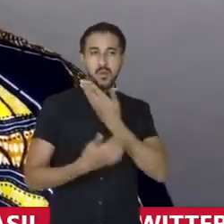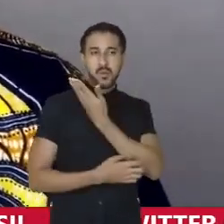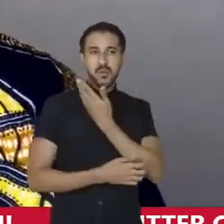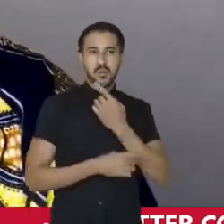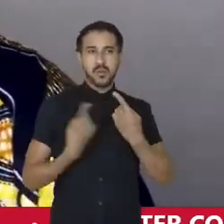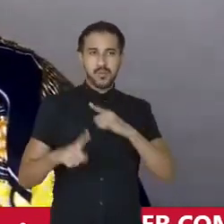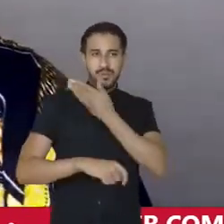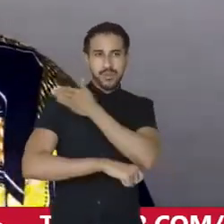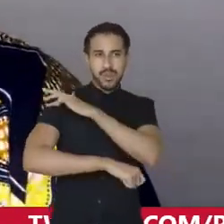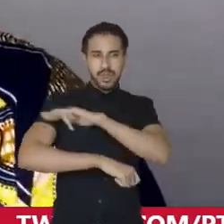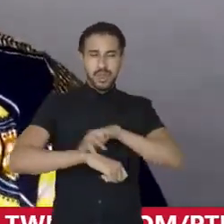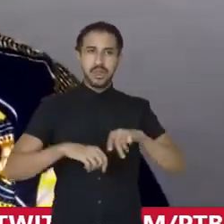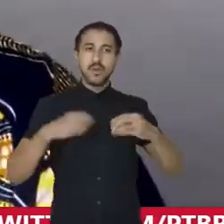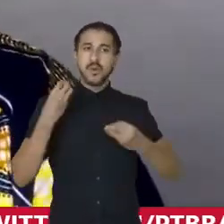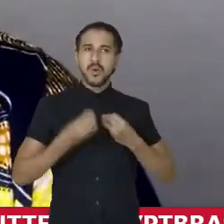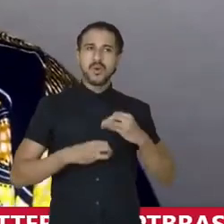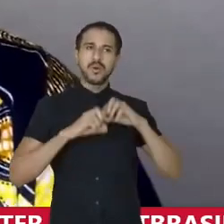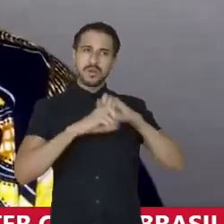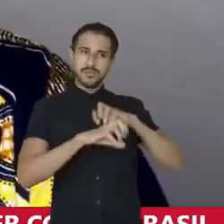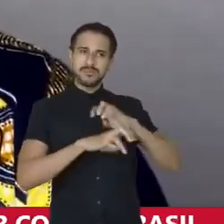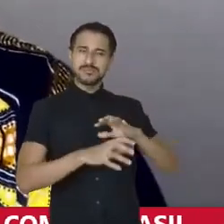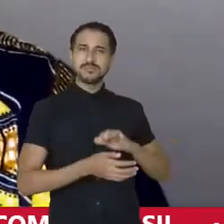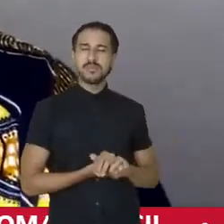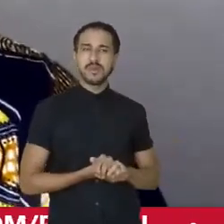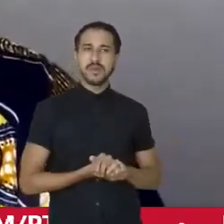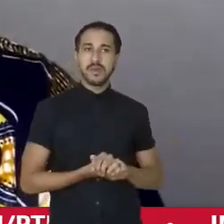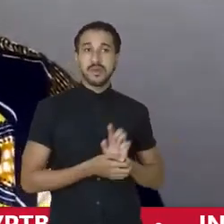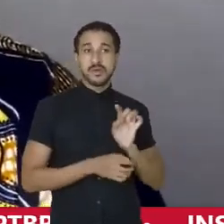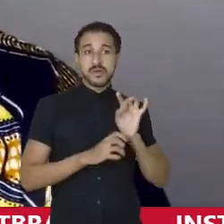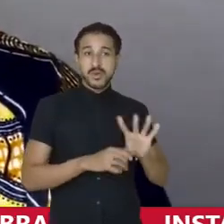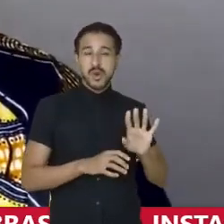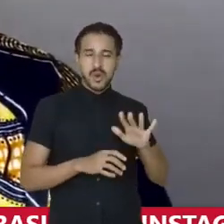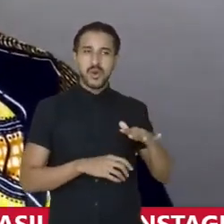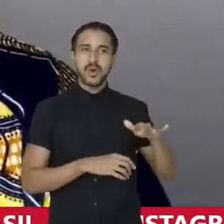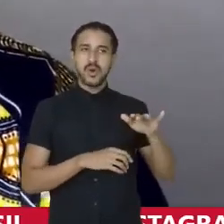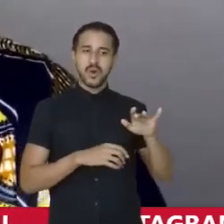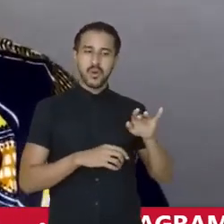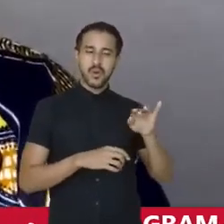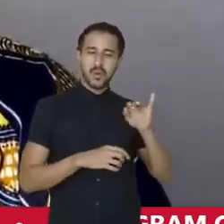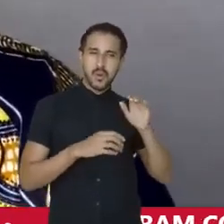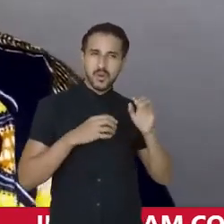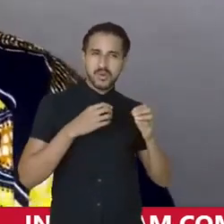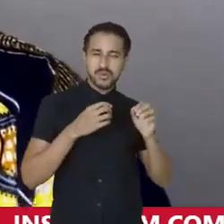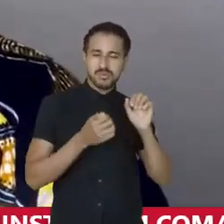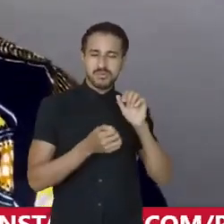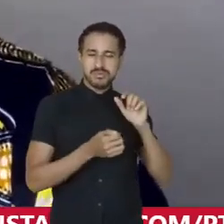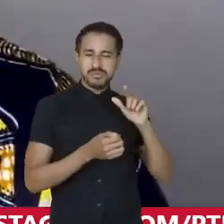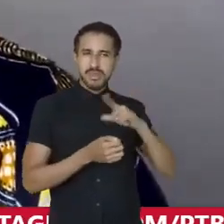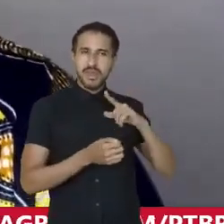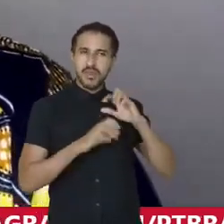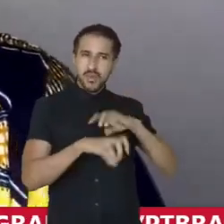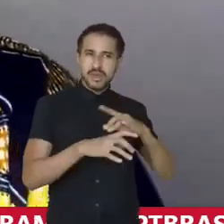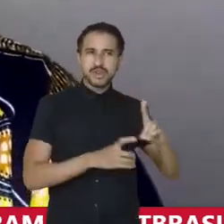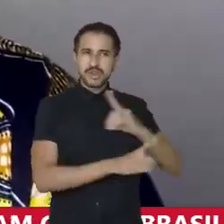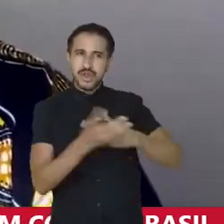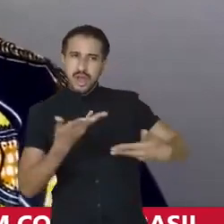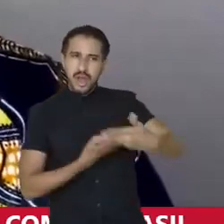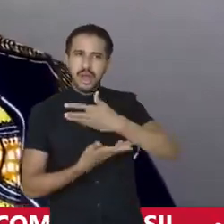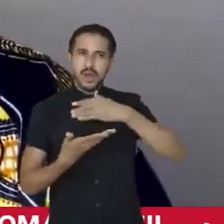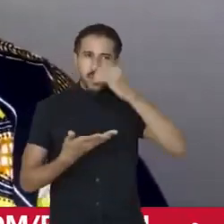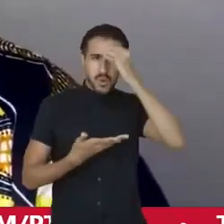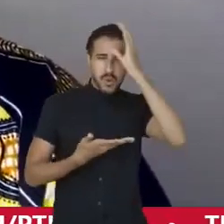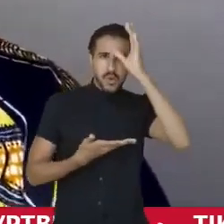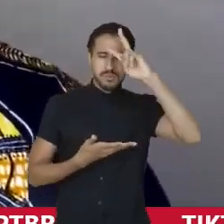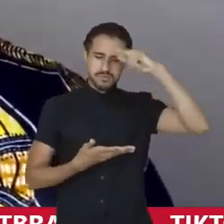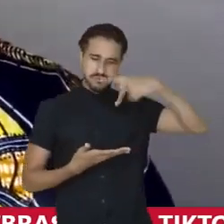justamente através da educação. Eu acredito que só através da educação, do diálogo, da consciência mesmo de quem